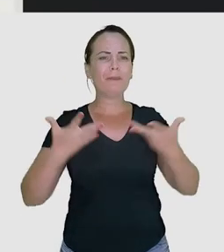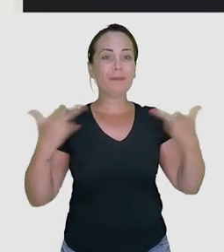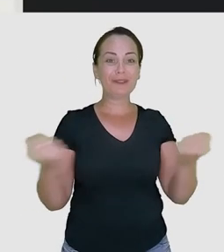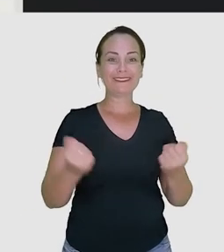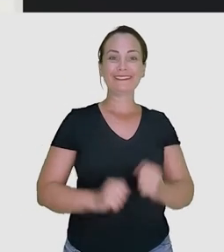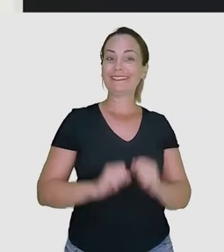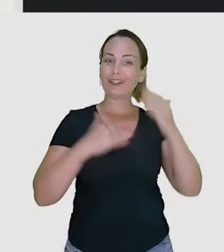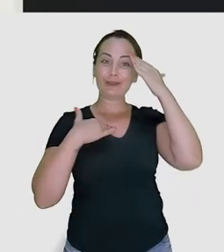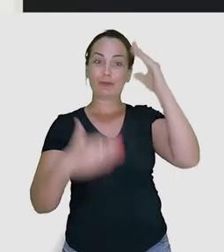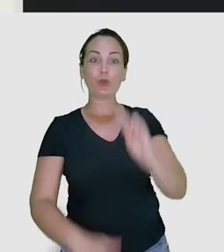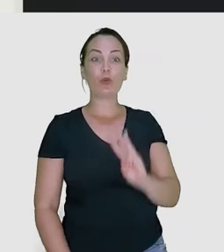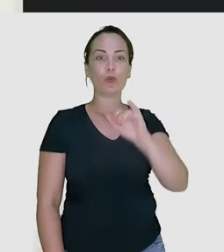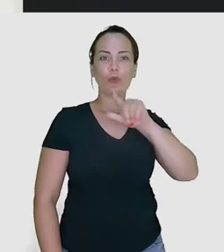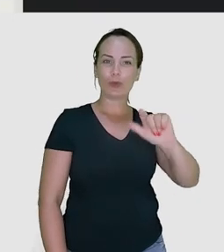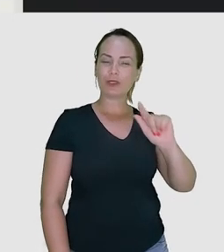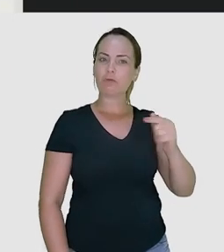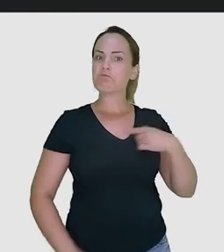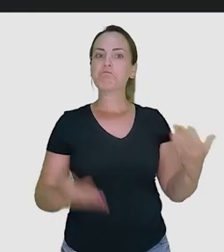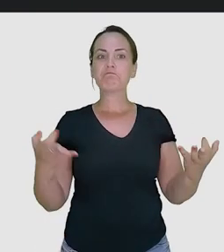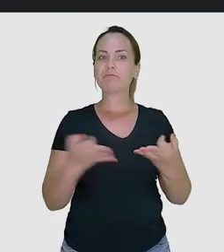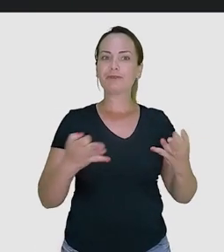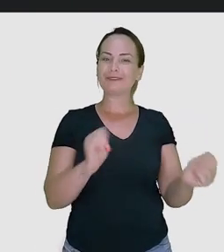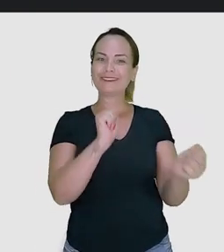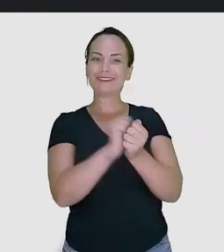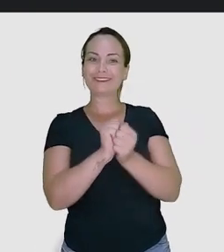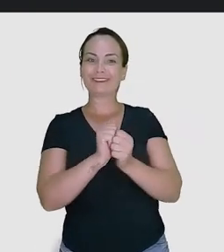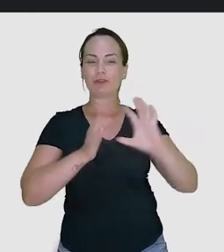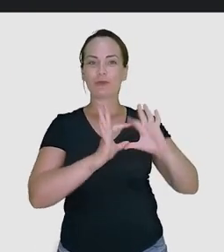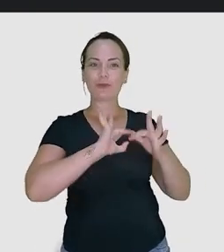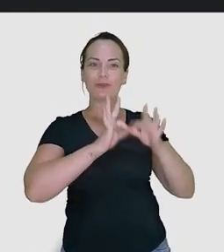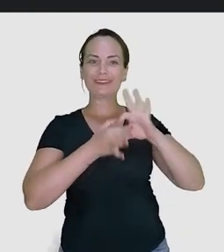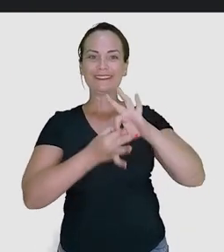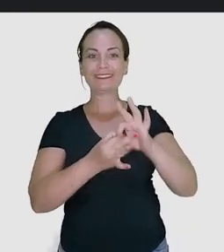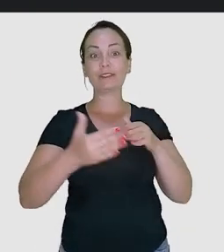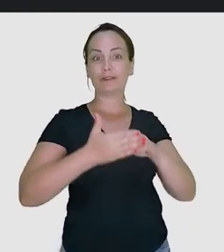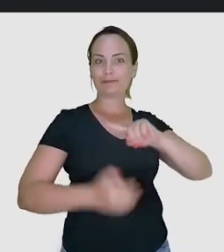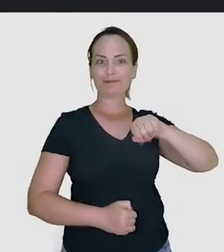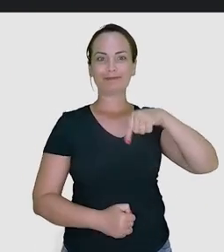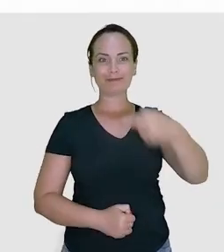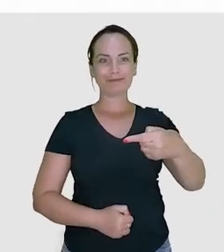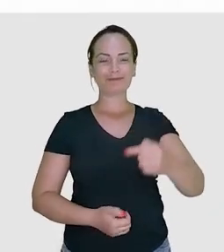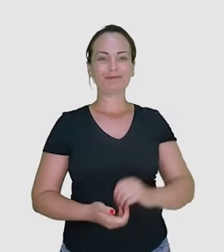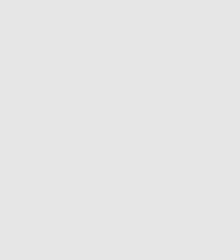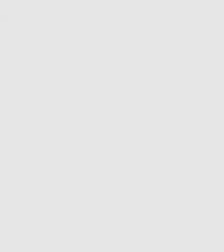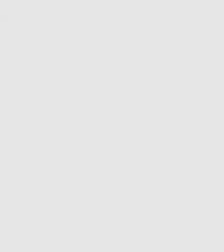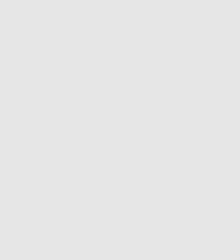muitos jogos sensacionais. Valeu, Will! Foi ótimo estar aqui no Ciência e Cultura. Até a próxima!